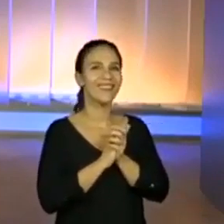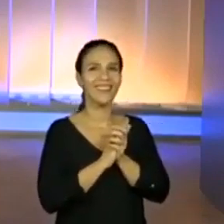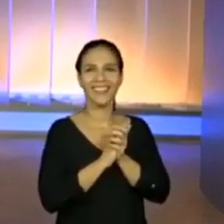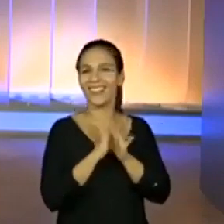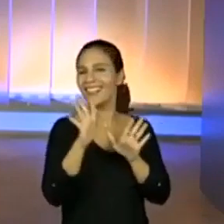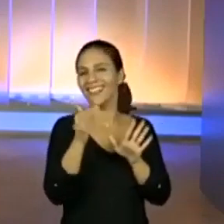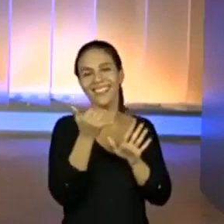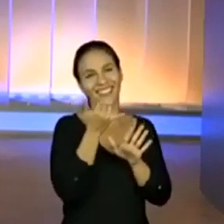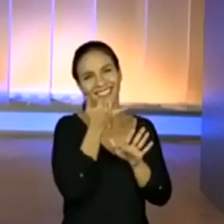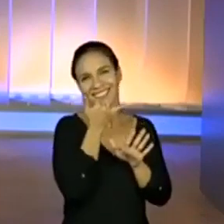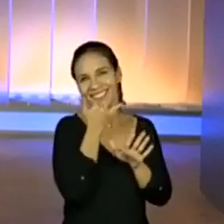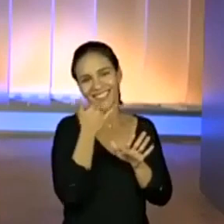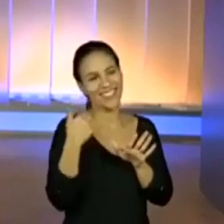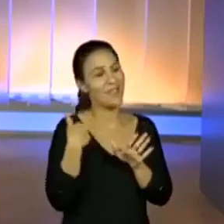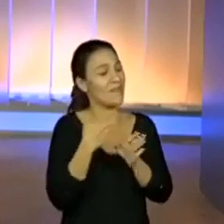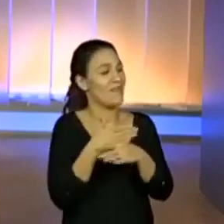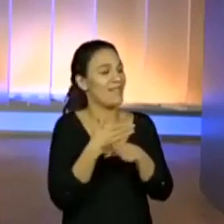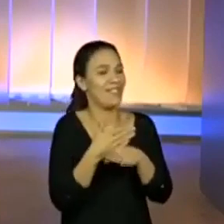Ó, desculpa.